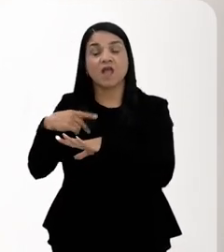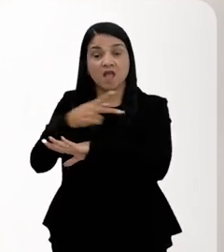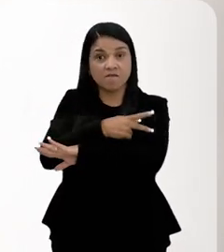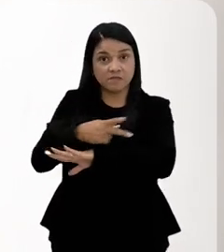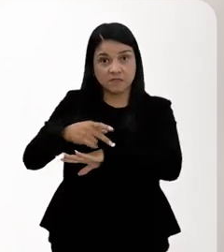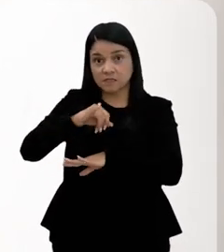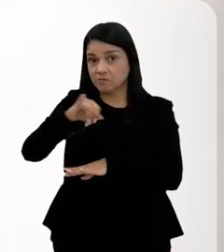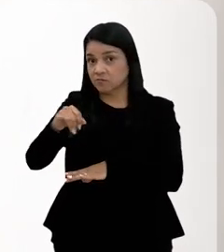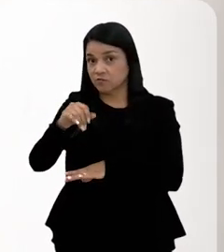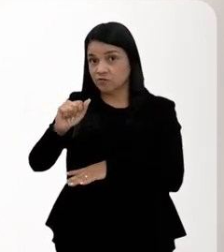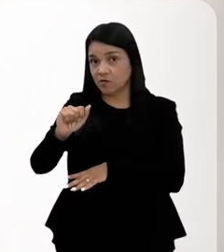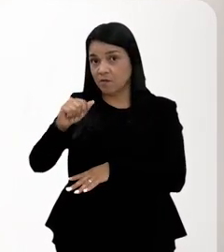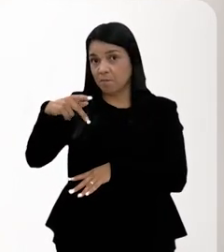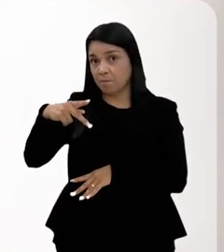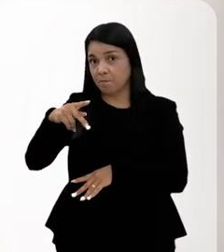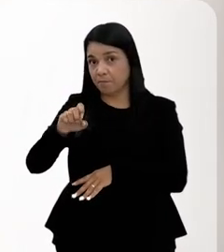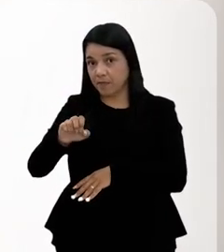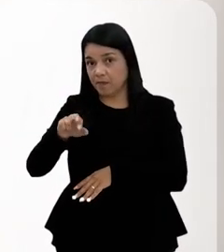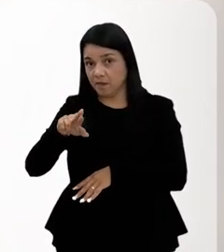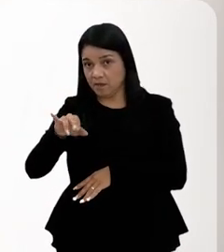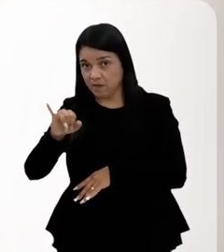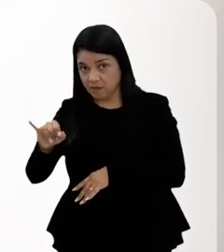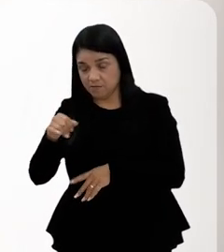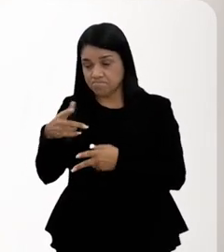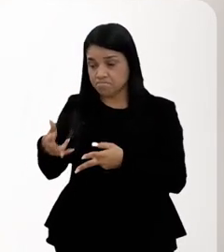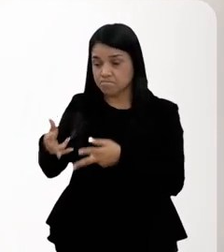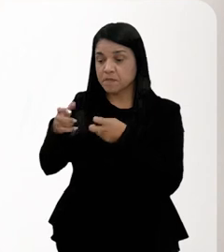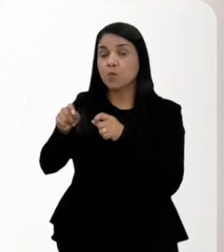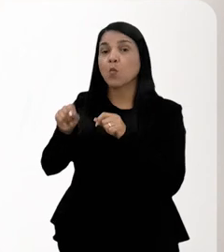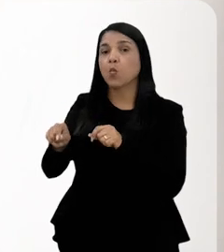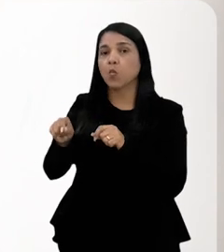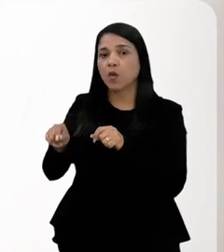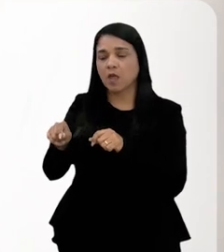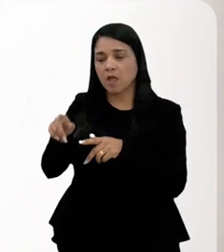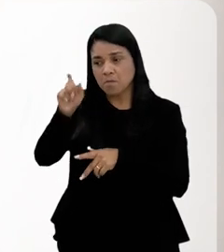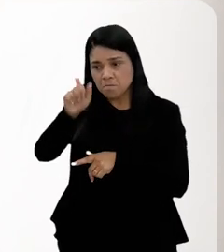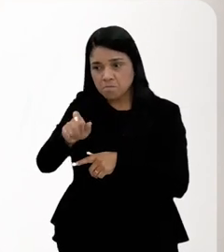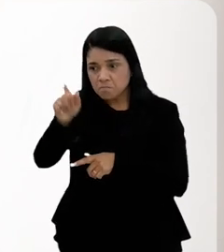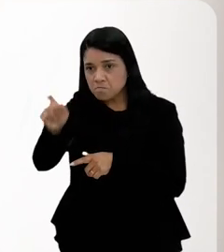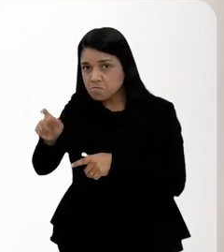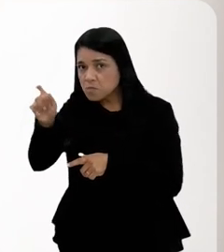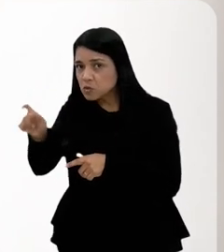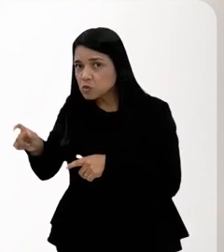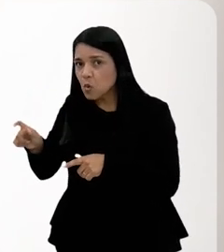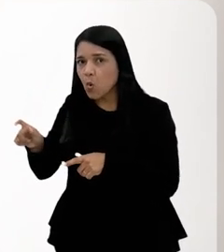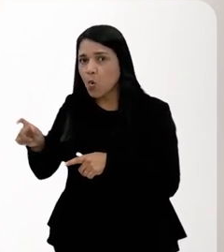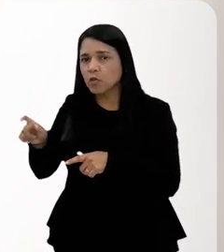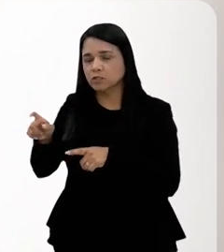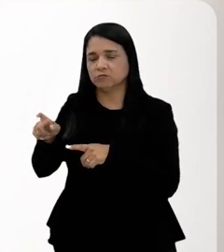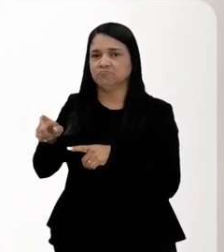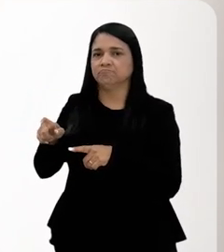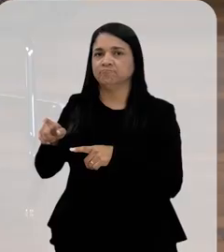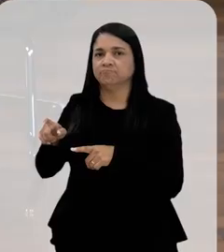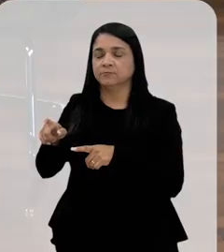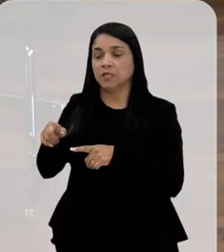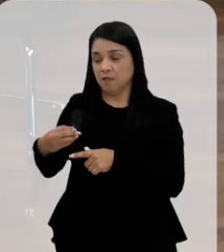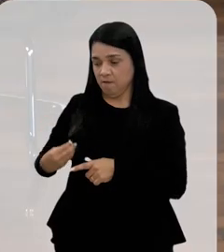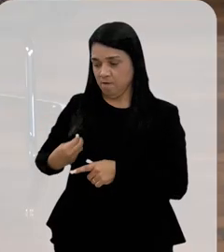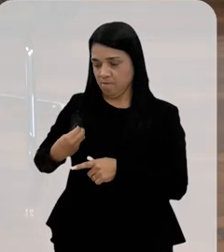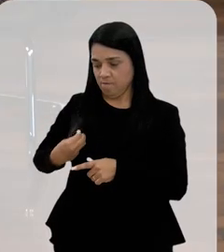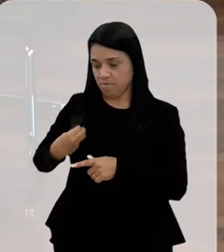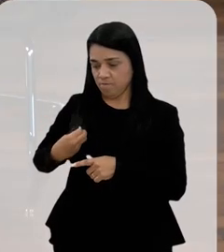na visita a Japeri, verificar que mesmo as pessoas que não estavam ligadas diretamente à agricultura